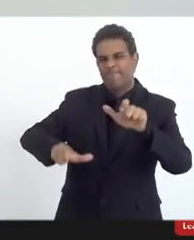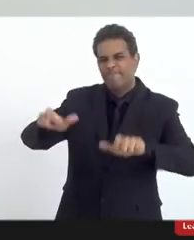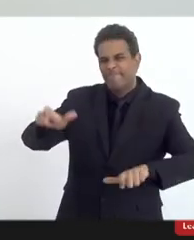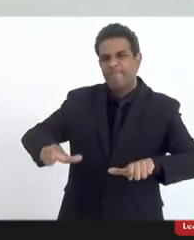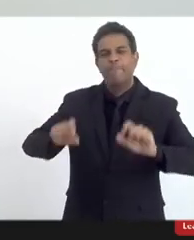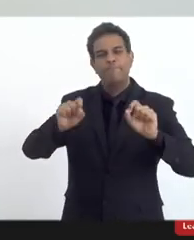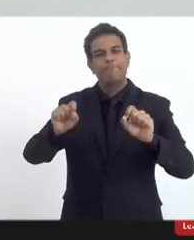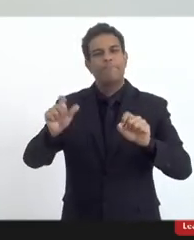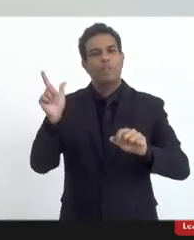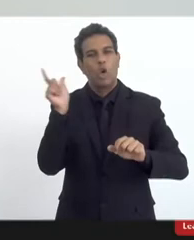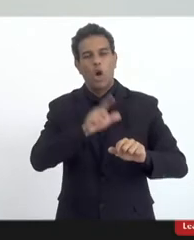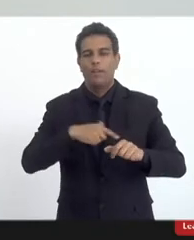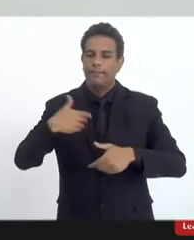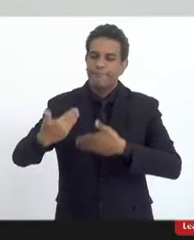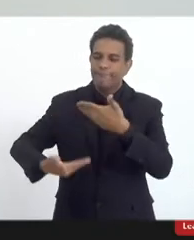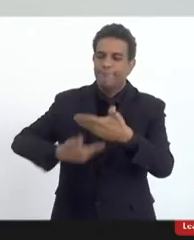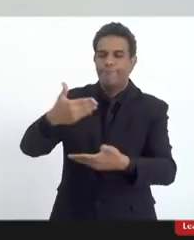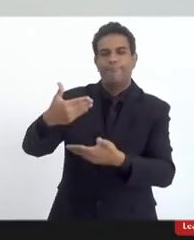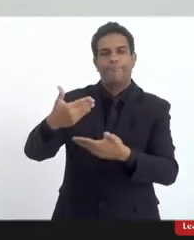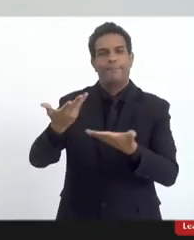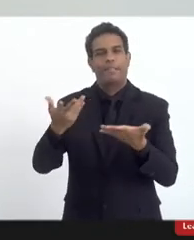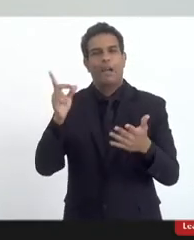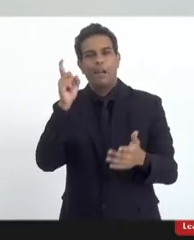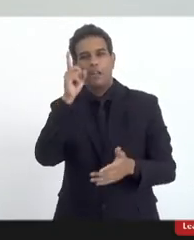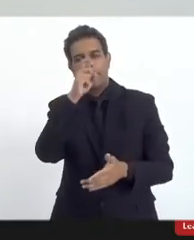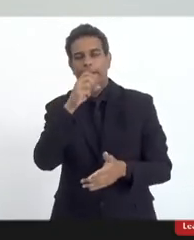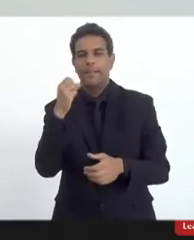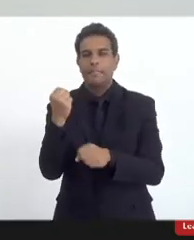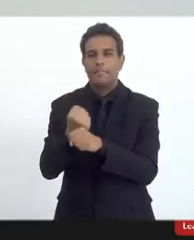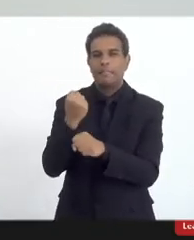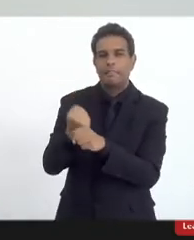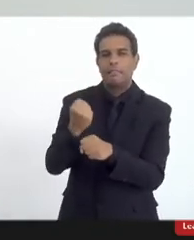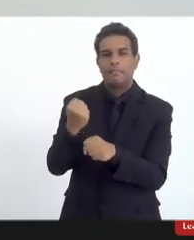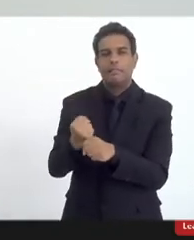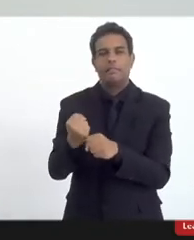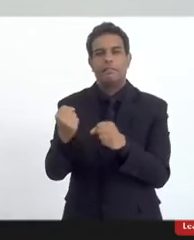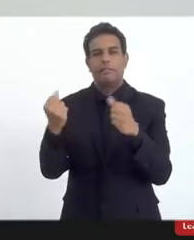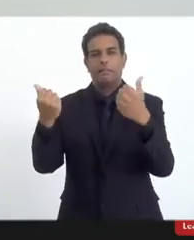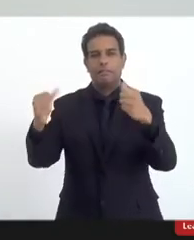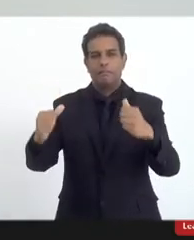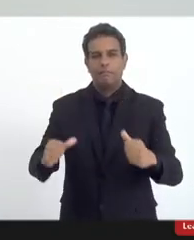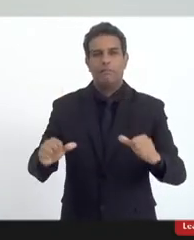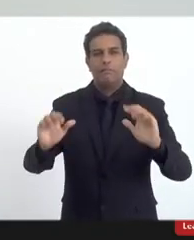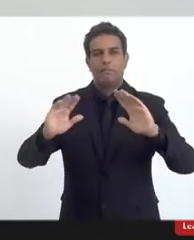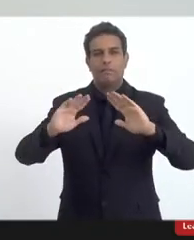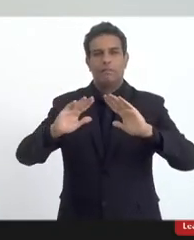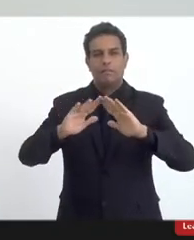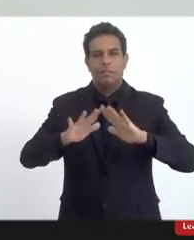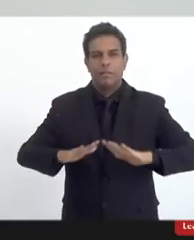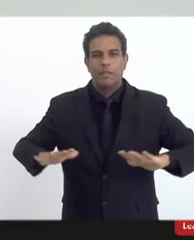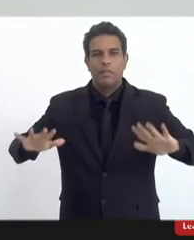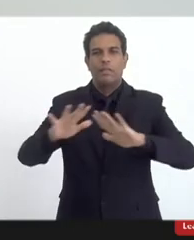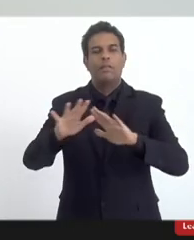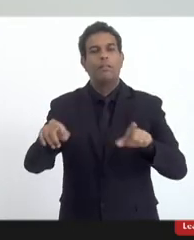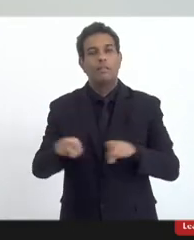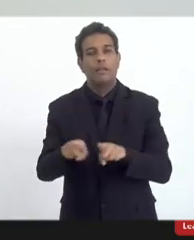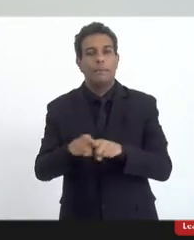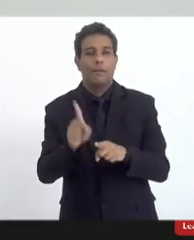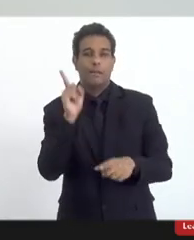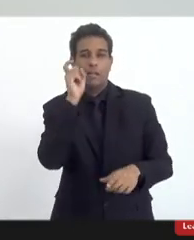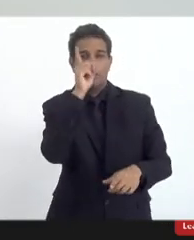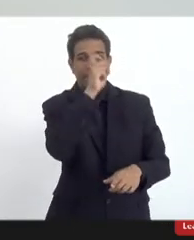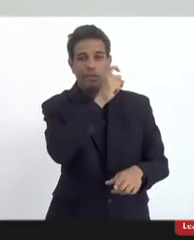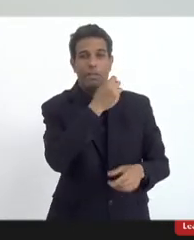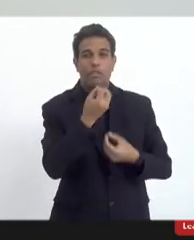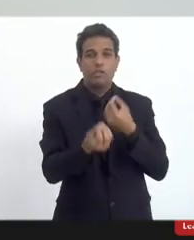constroem seus templos com muita dificuldade, com muito sacrifício, a dificuldade financeira é grande